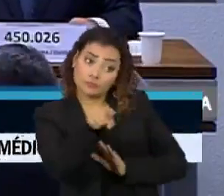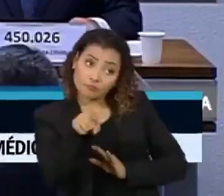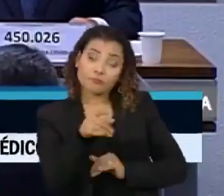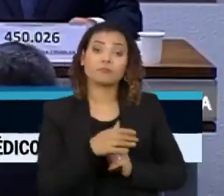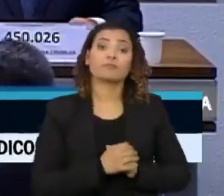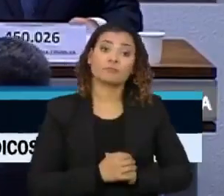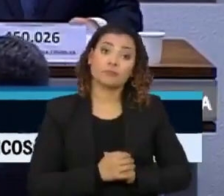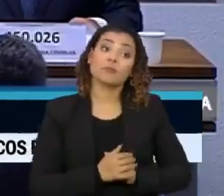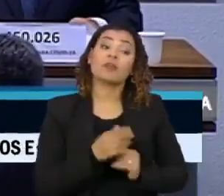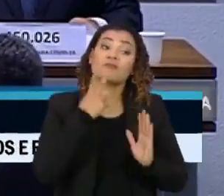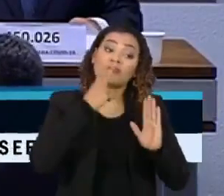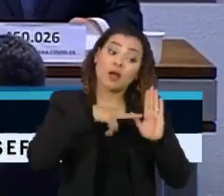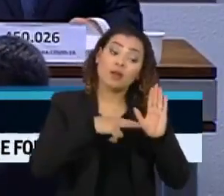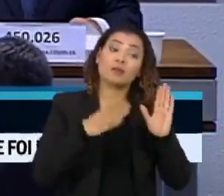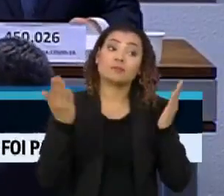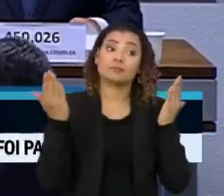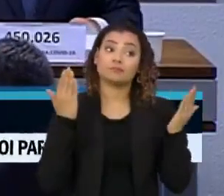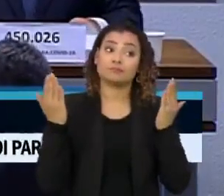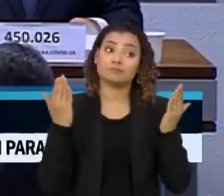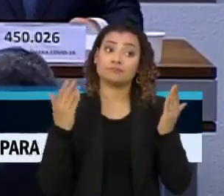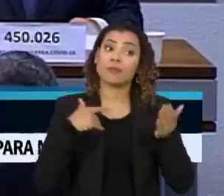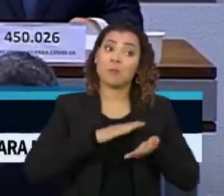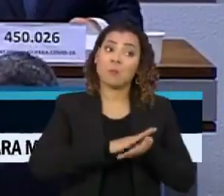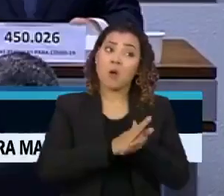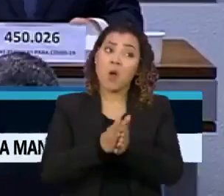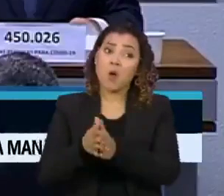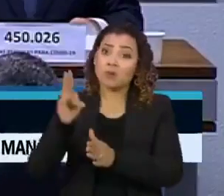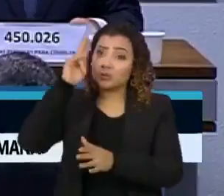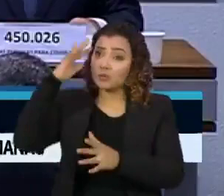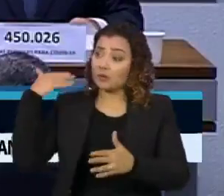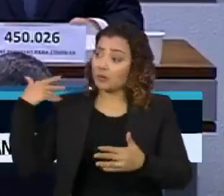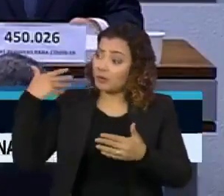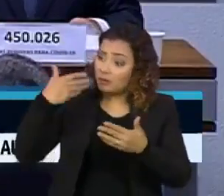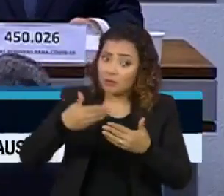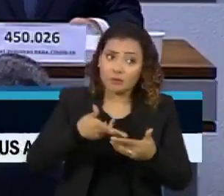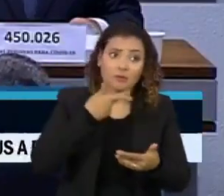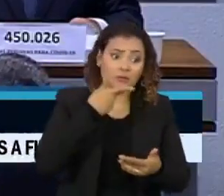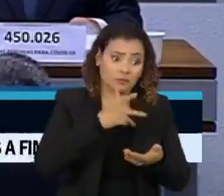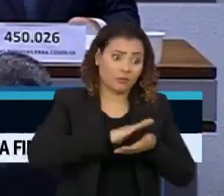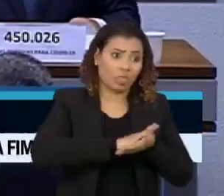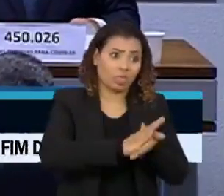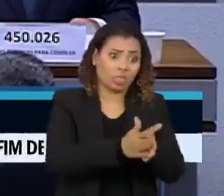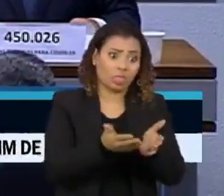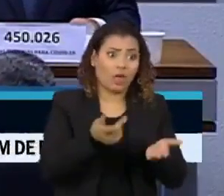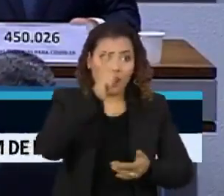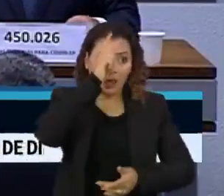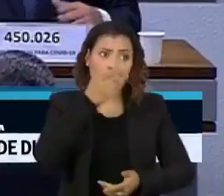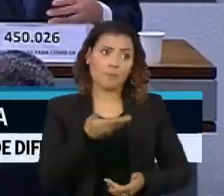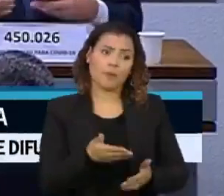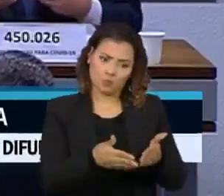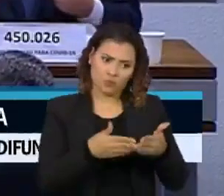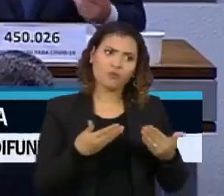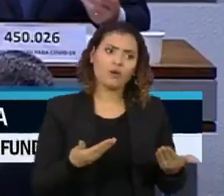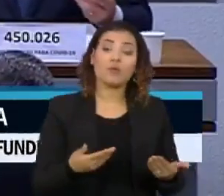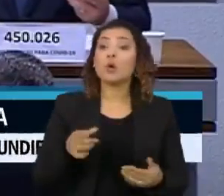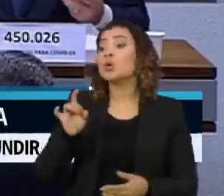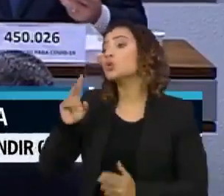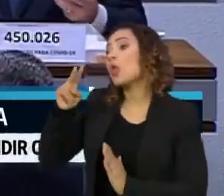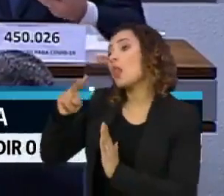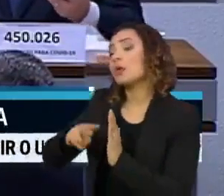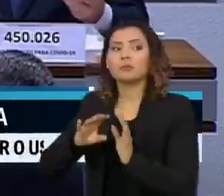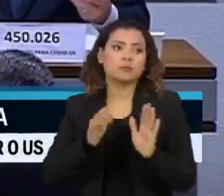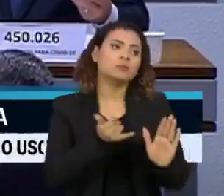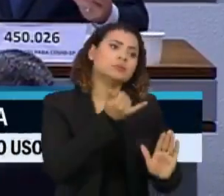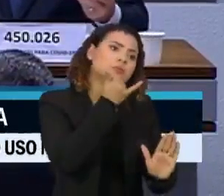está falando das maiores atrocidades que houve na história. Estou fazendo uma avaliação, presidente. Mas não, o me